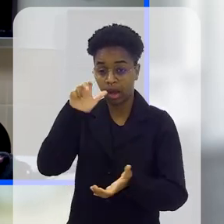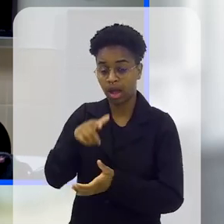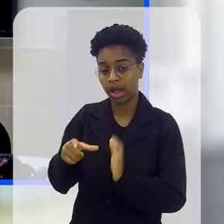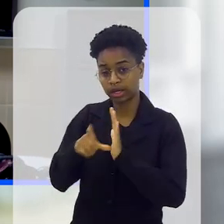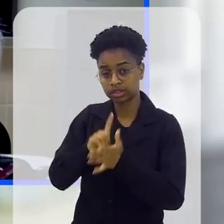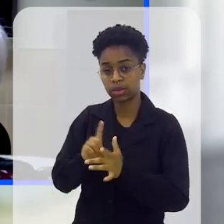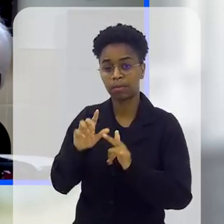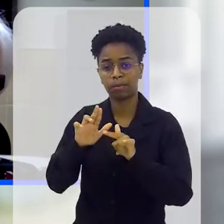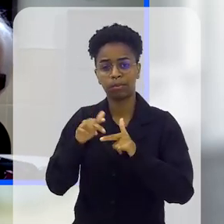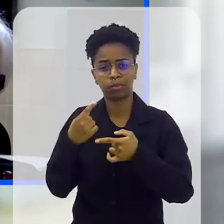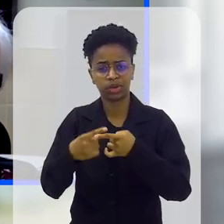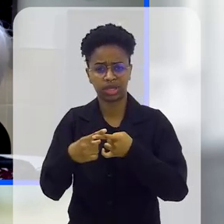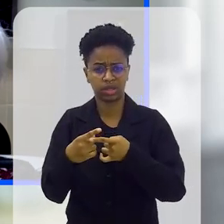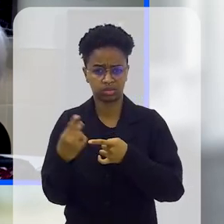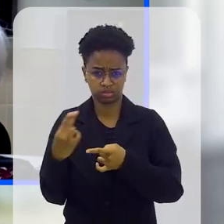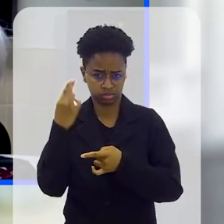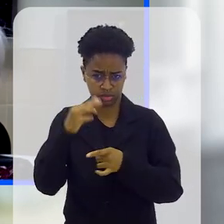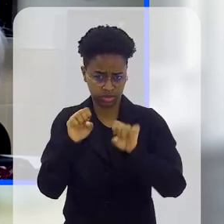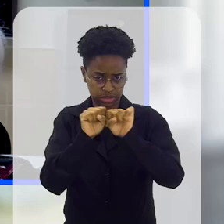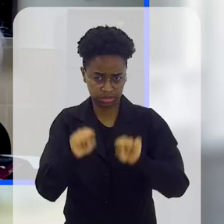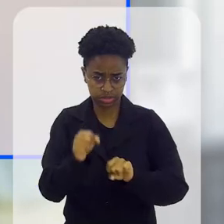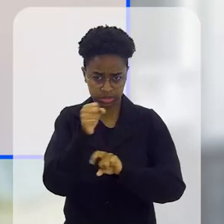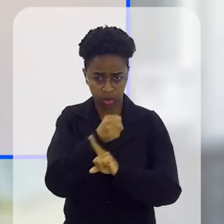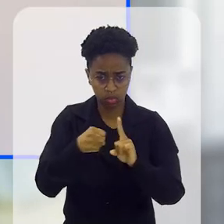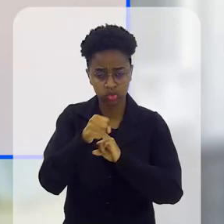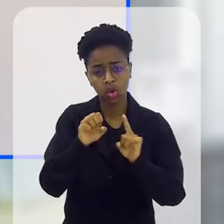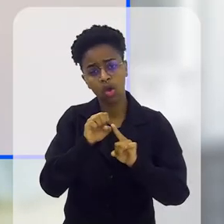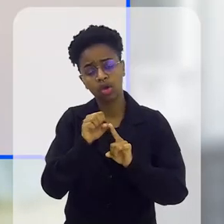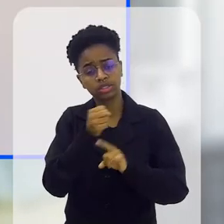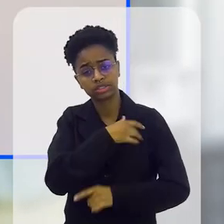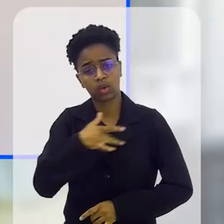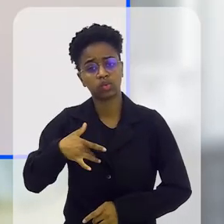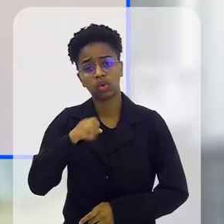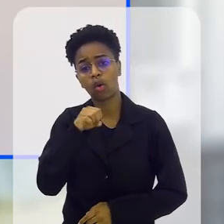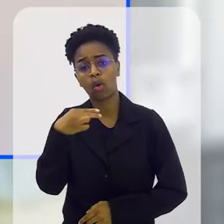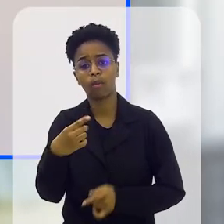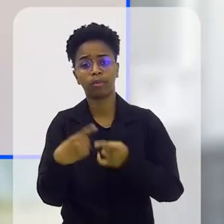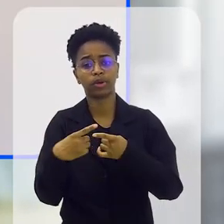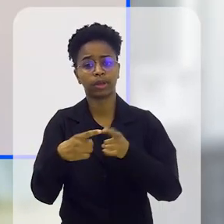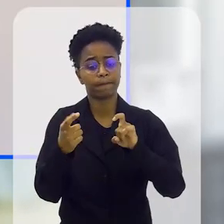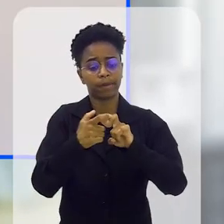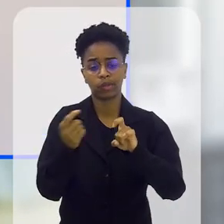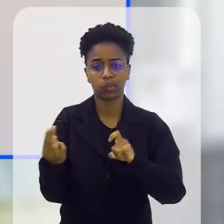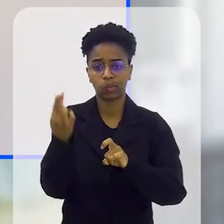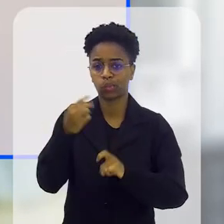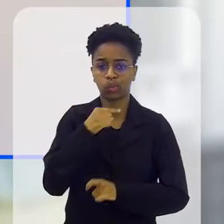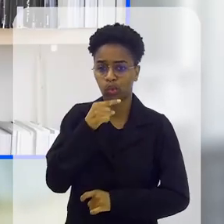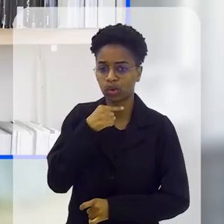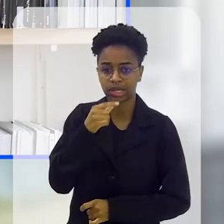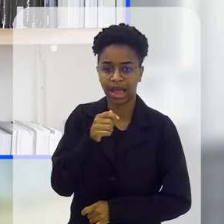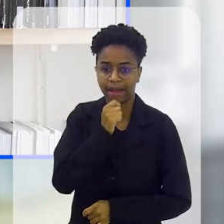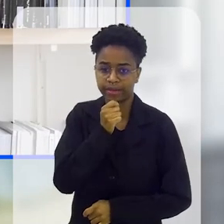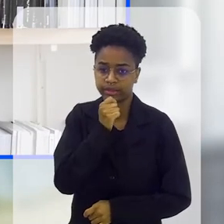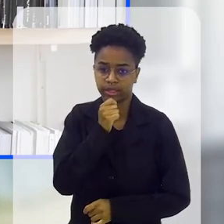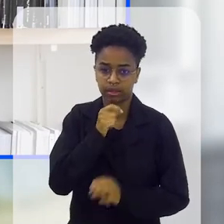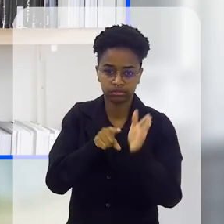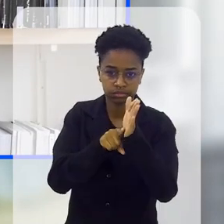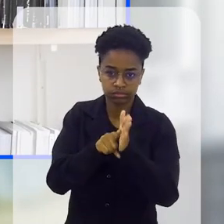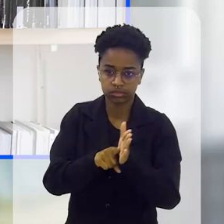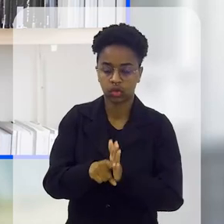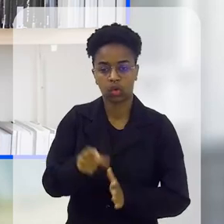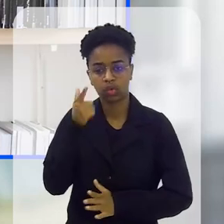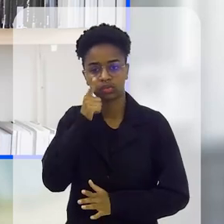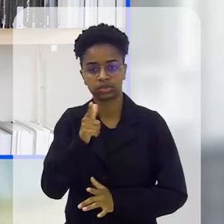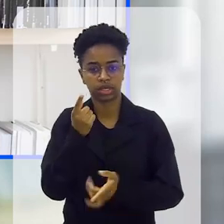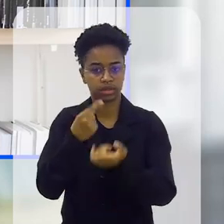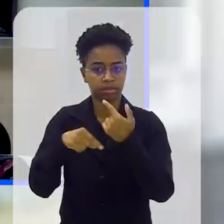não existe por incapacidade no nosso sistema de saúde, ou porque de fato na medicina ainda não se conseguiu chegar a algo parecido, que